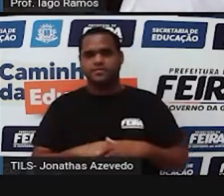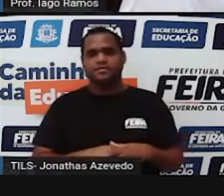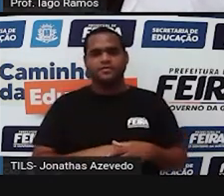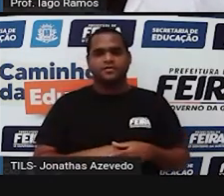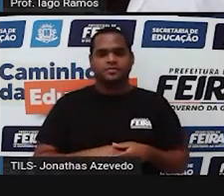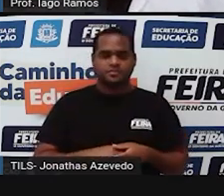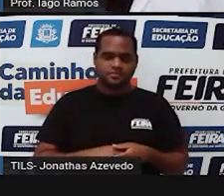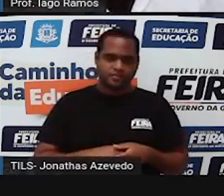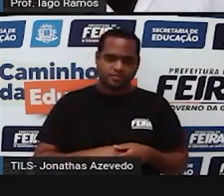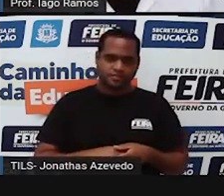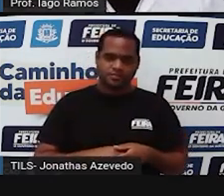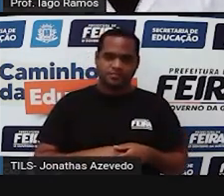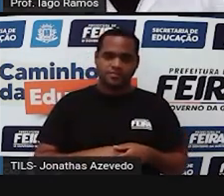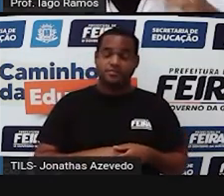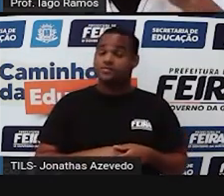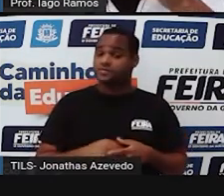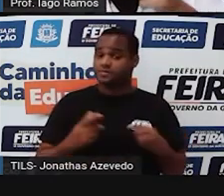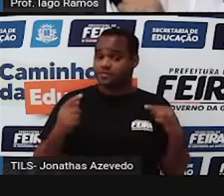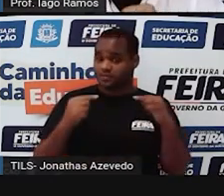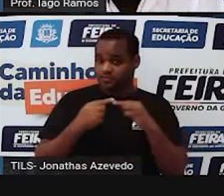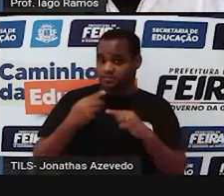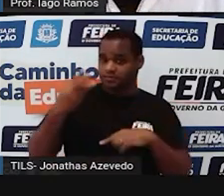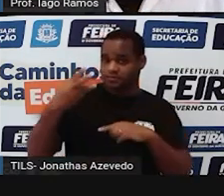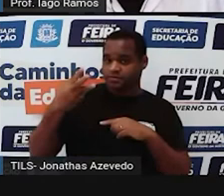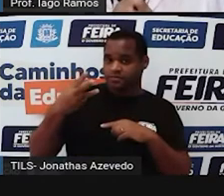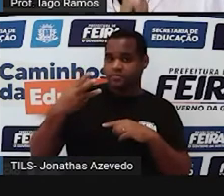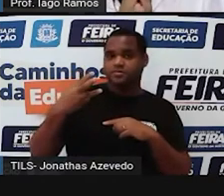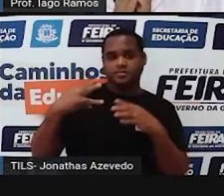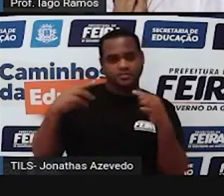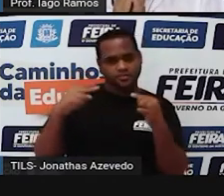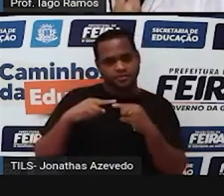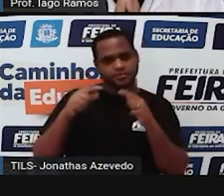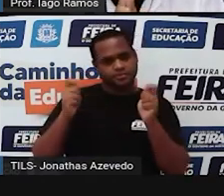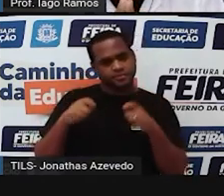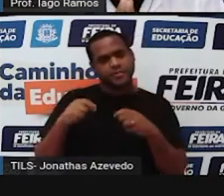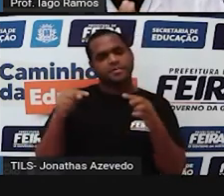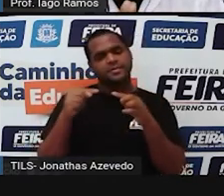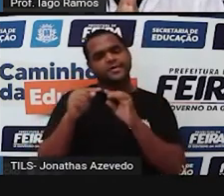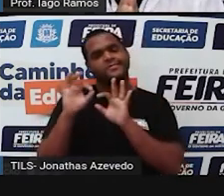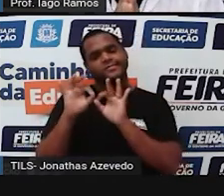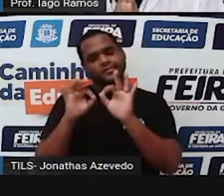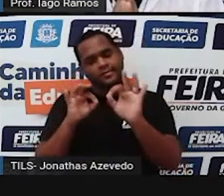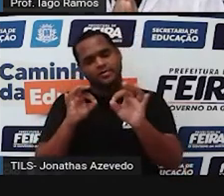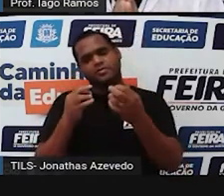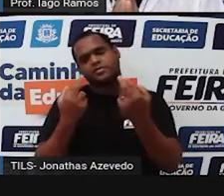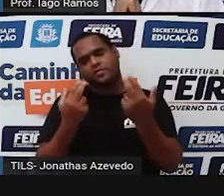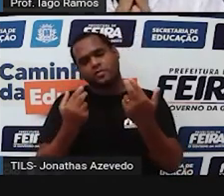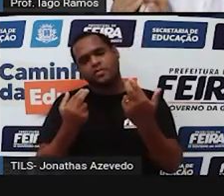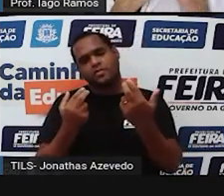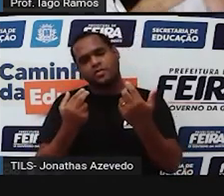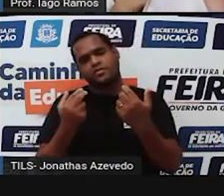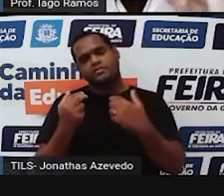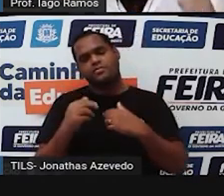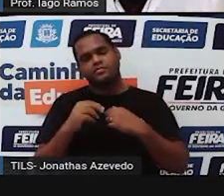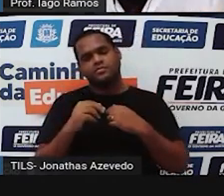de uma forma onde essa terceira corda tenha uma mesma distância das outras duas